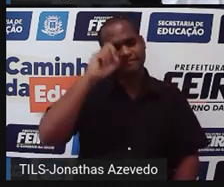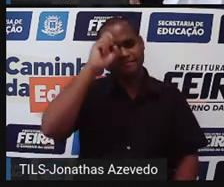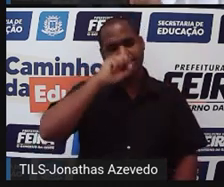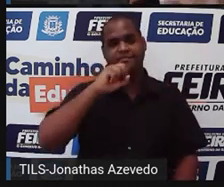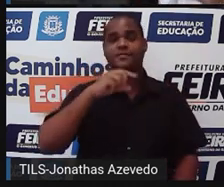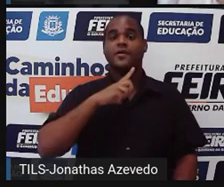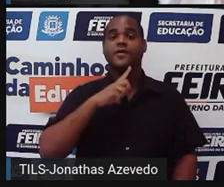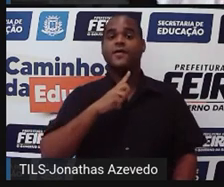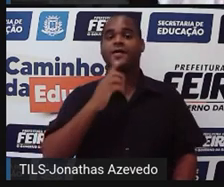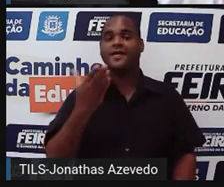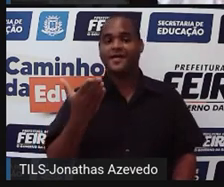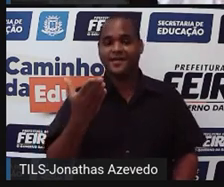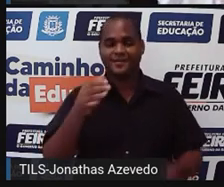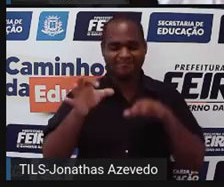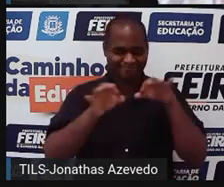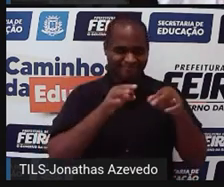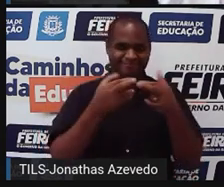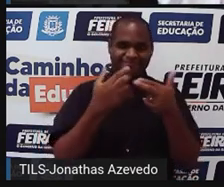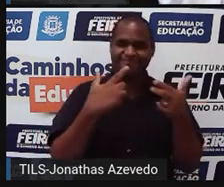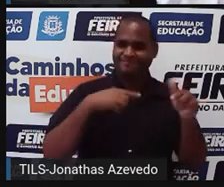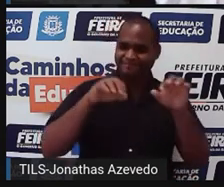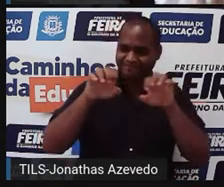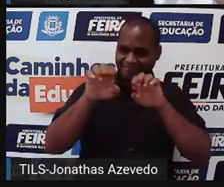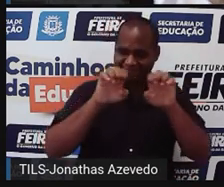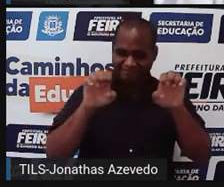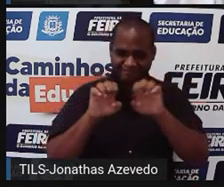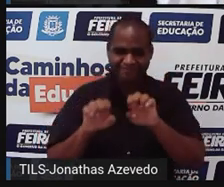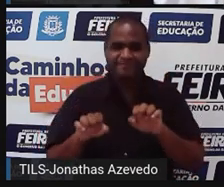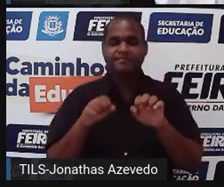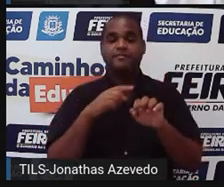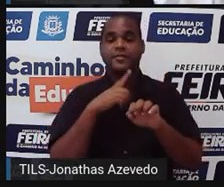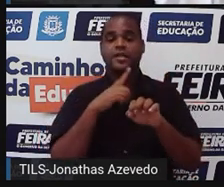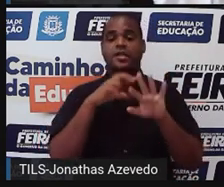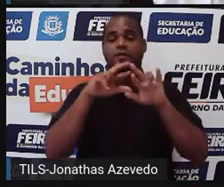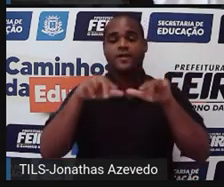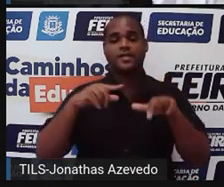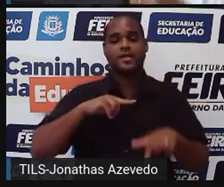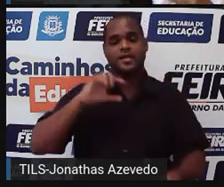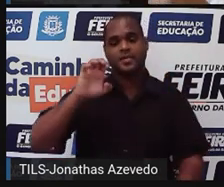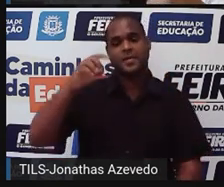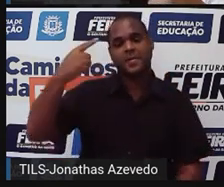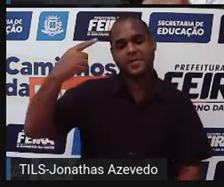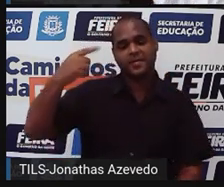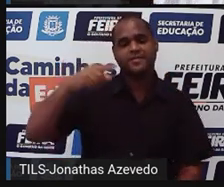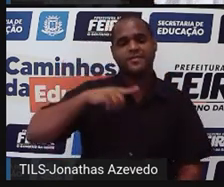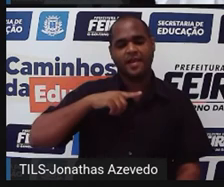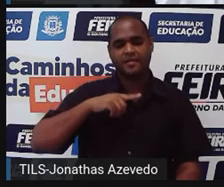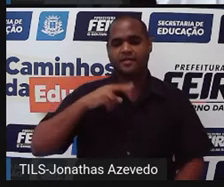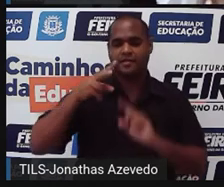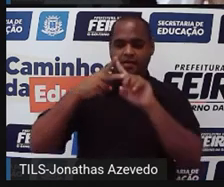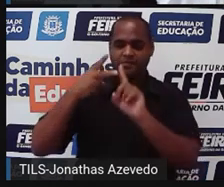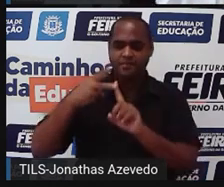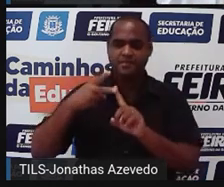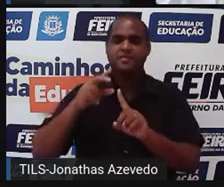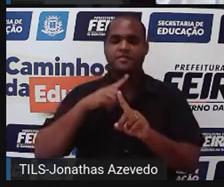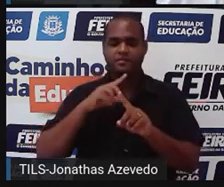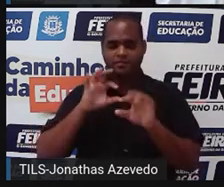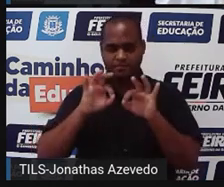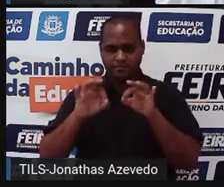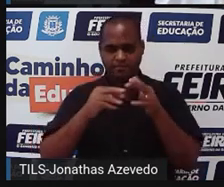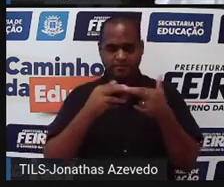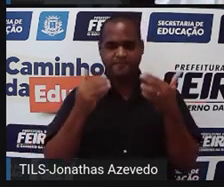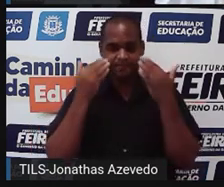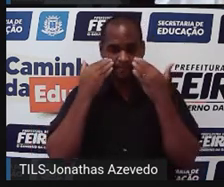E olha aqui, organizado, esquematizado. Toda equação do primeiro grau que tem duas incógnitas, a gente consegue